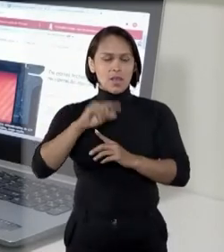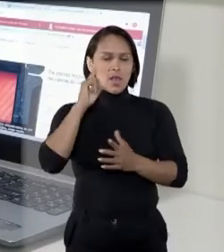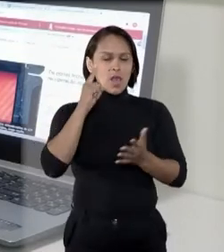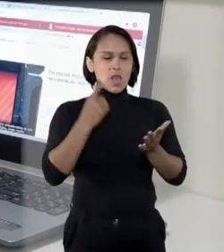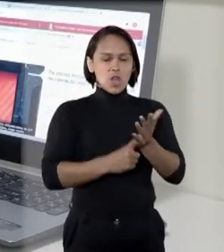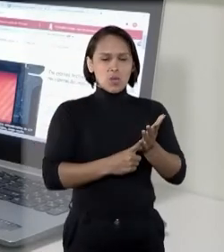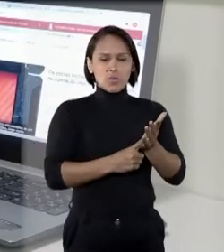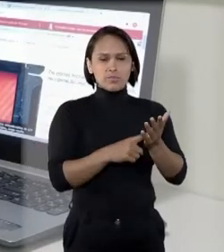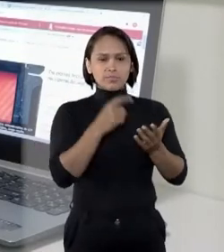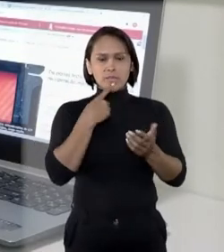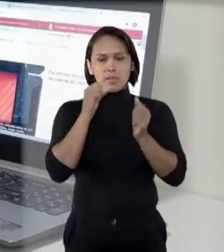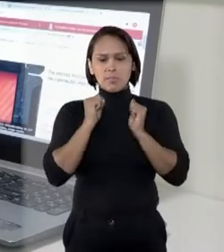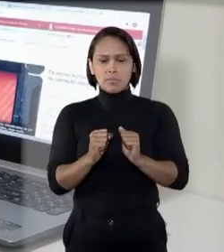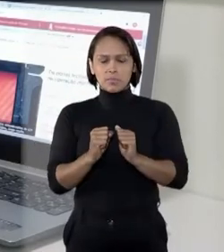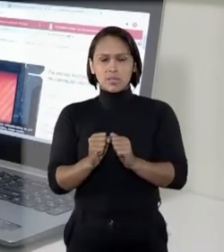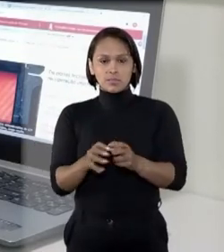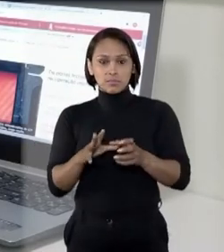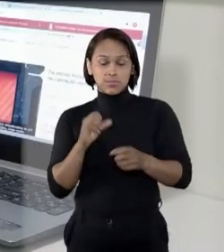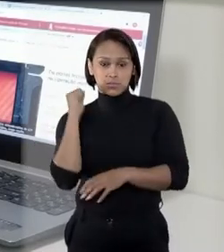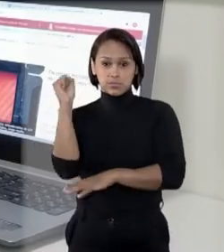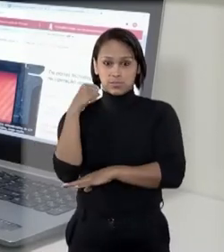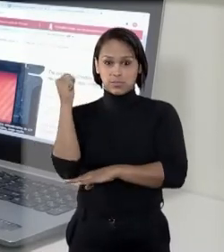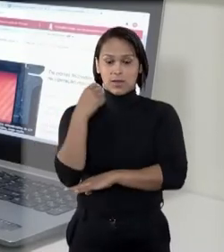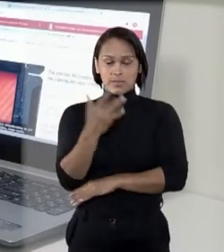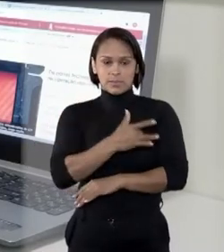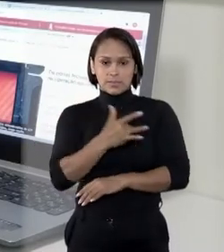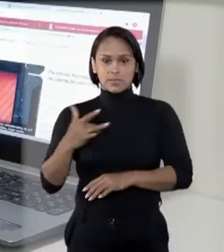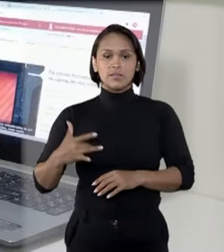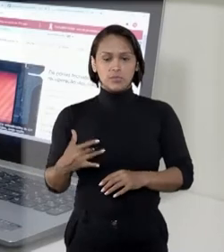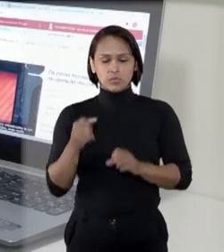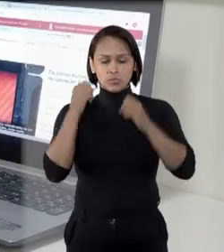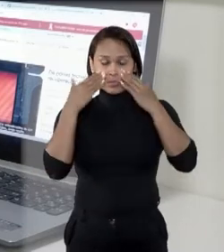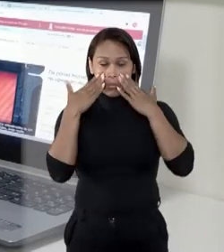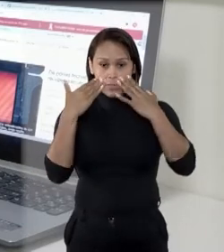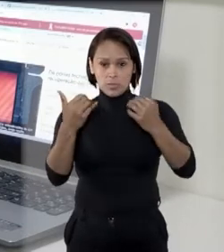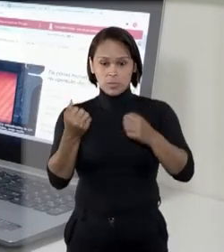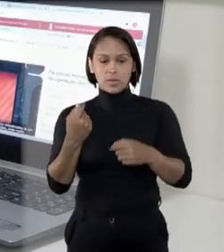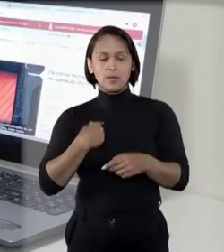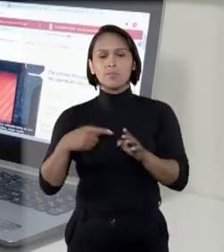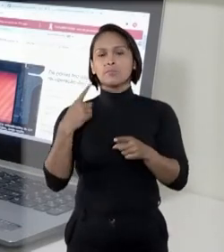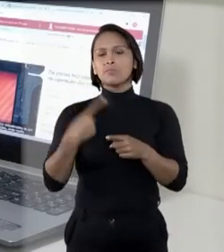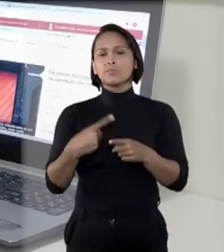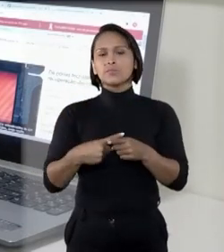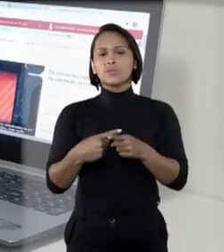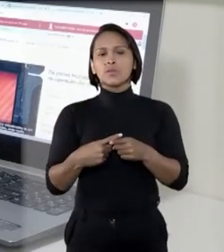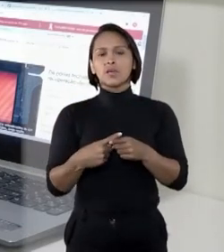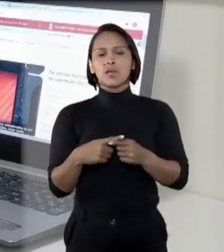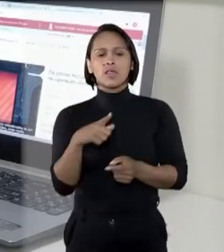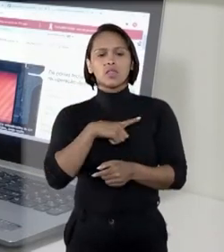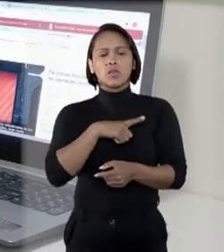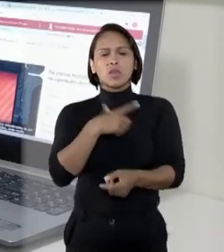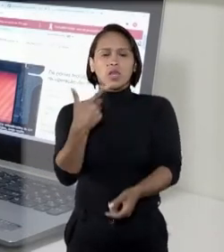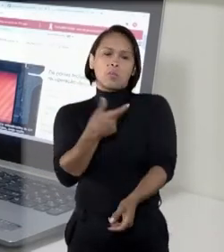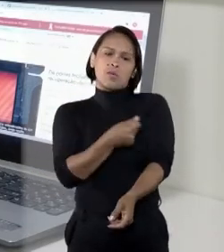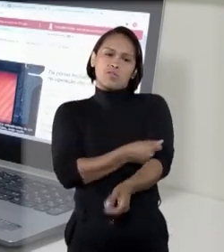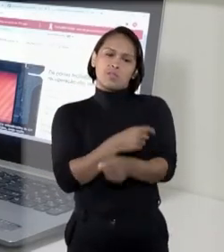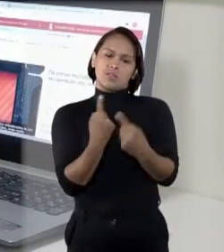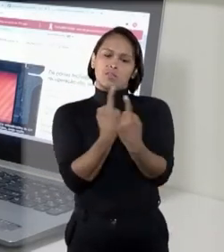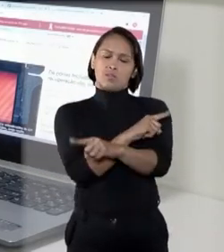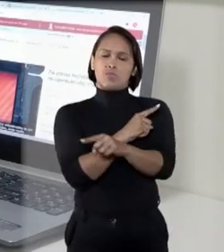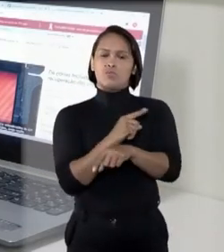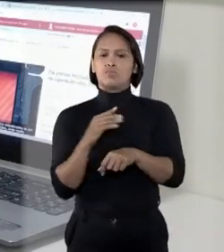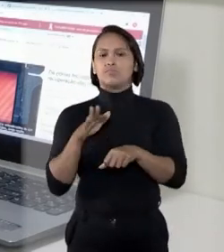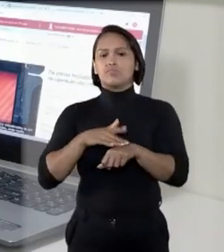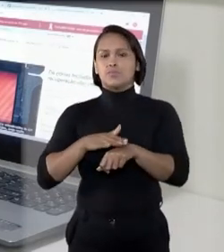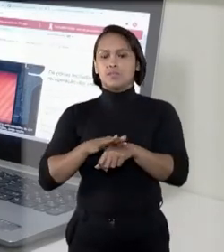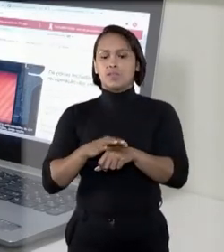impugnada tem o potencial de causar grave lesão à saúde pública, especialmente porque ainda não está disponível uma vacina contra